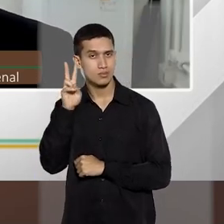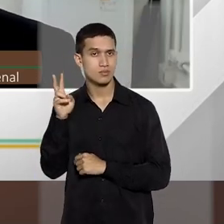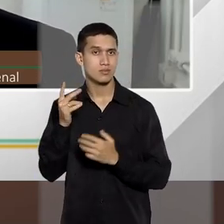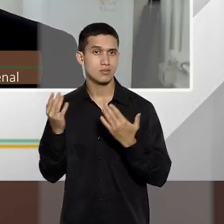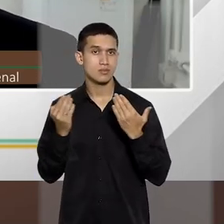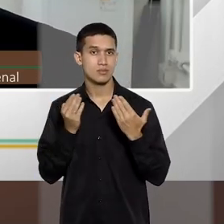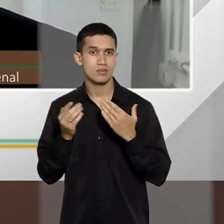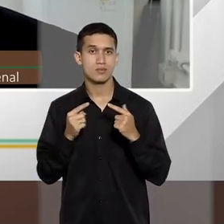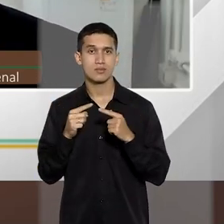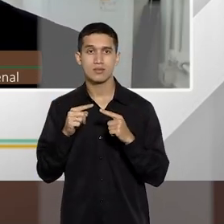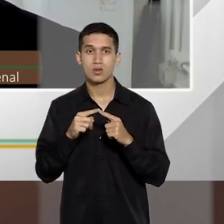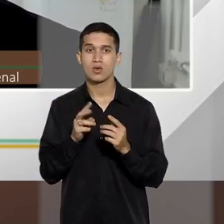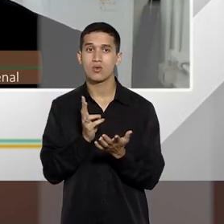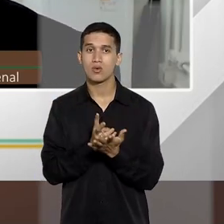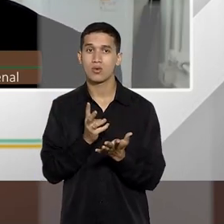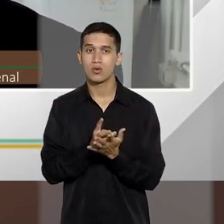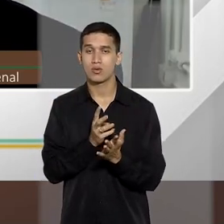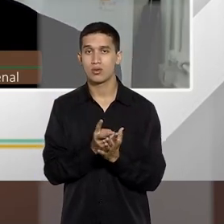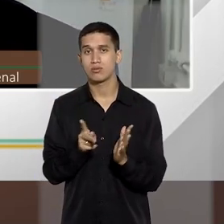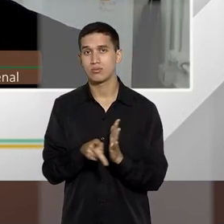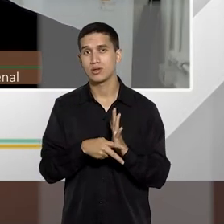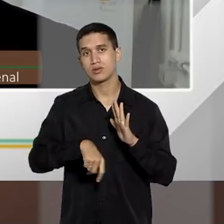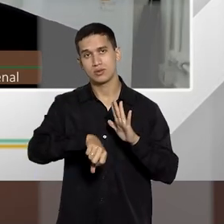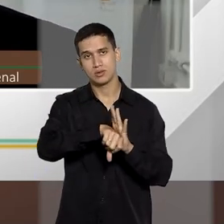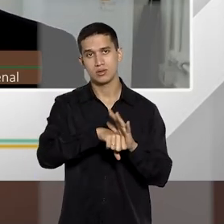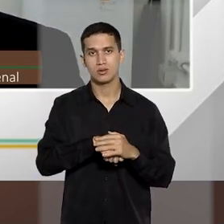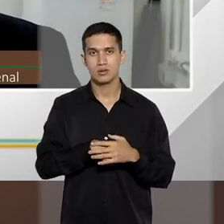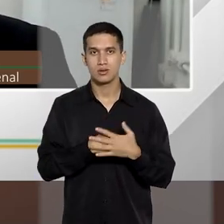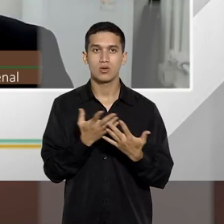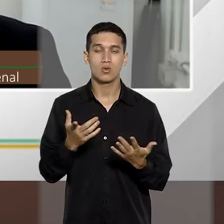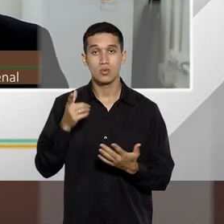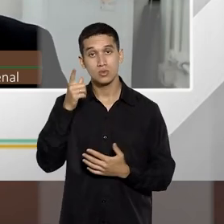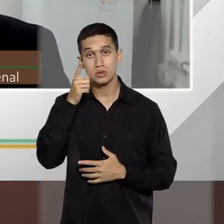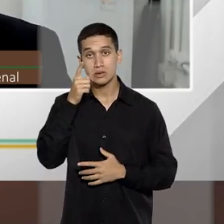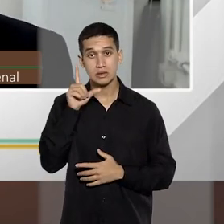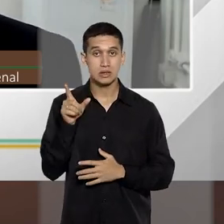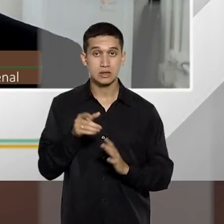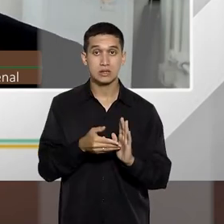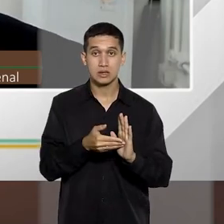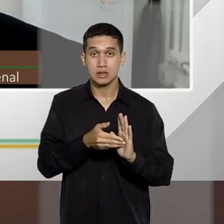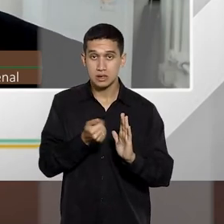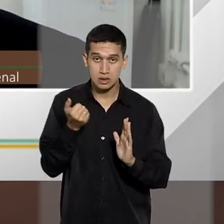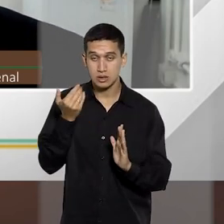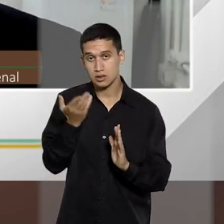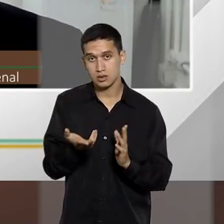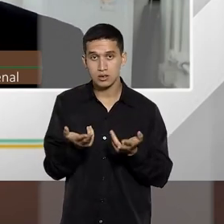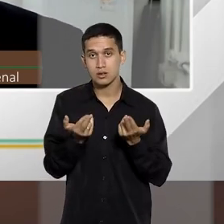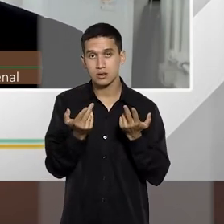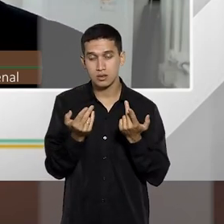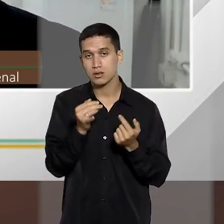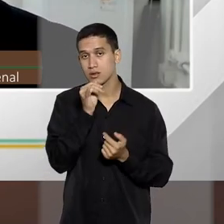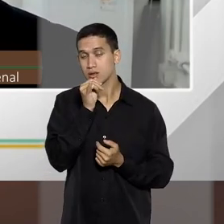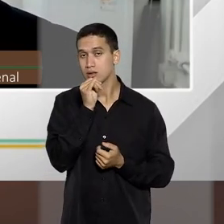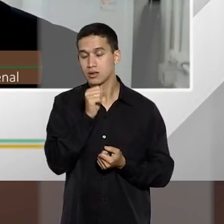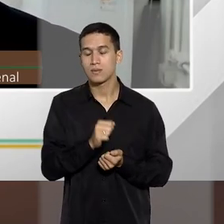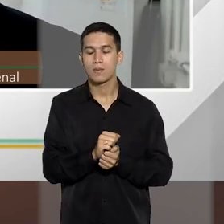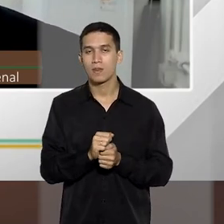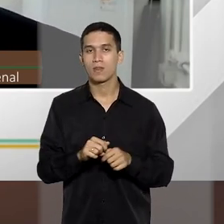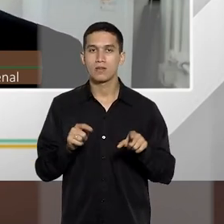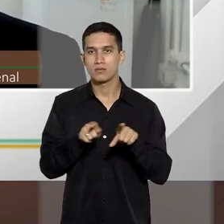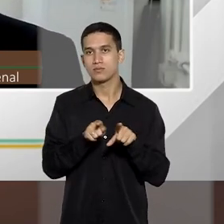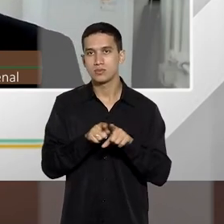a continuidade deletiva. Assim, ele consegue punir adequadamente, no caso, estou dando o exemplo do furto, ele consegue